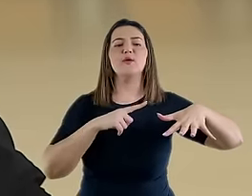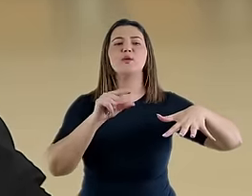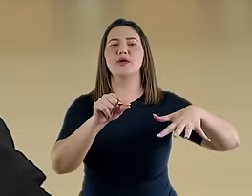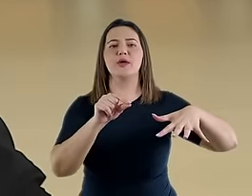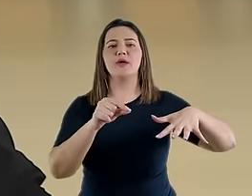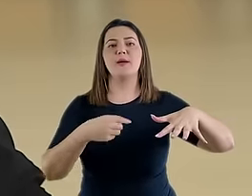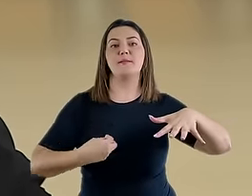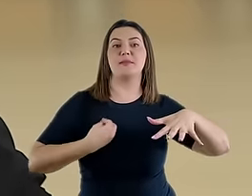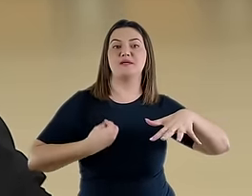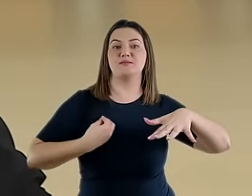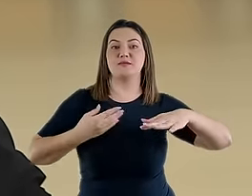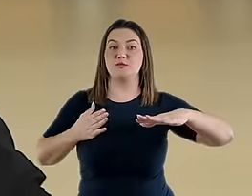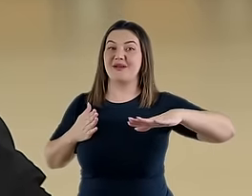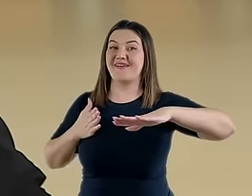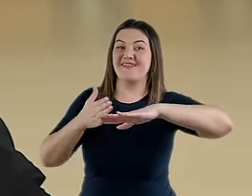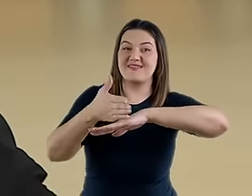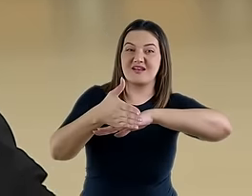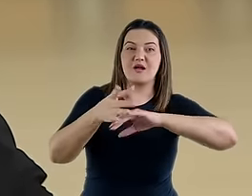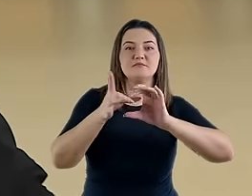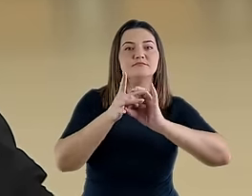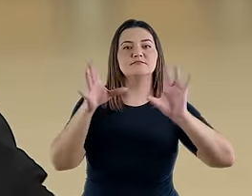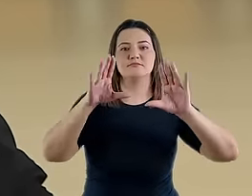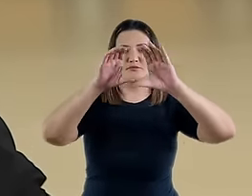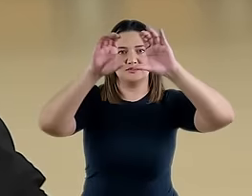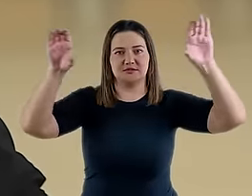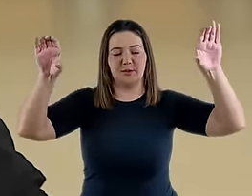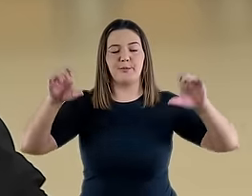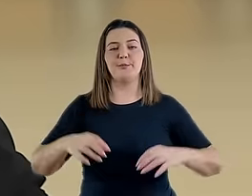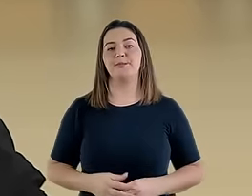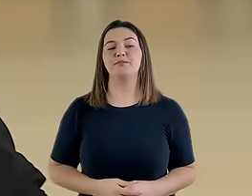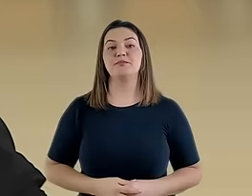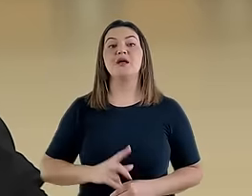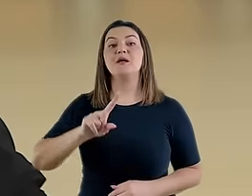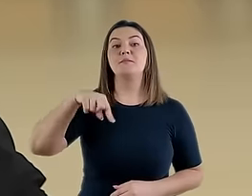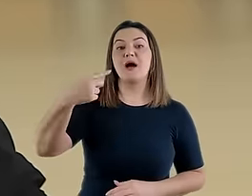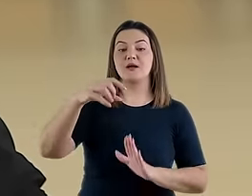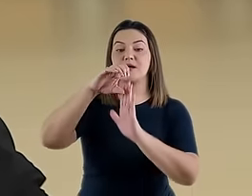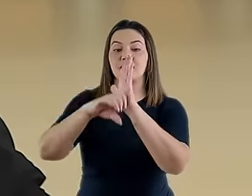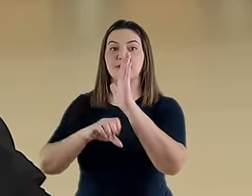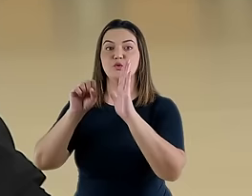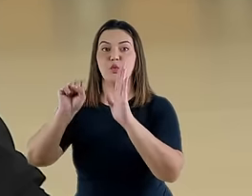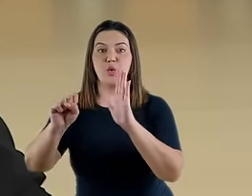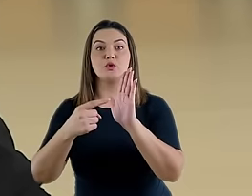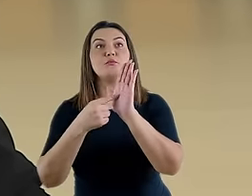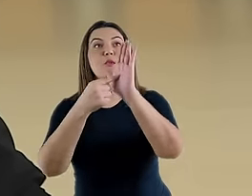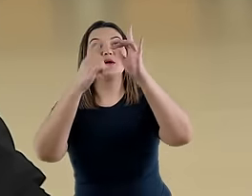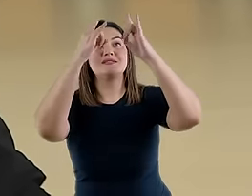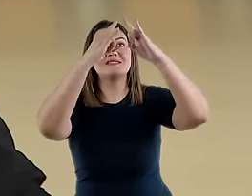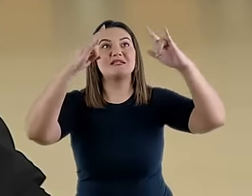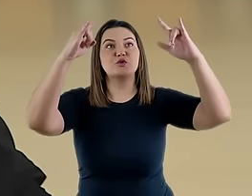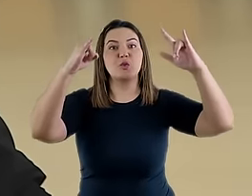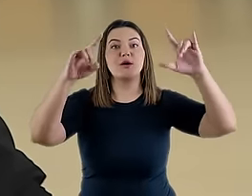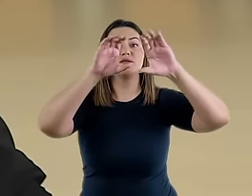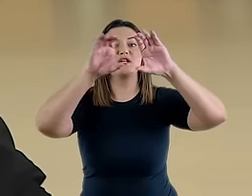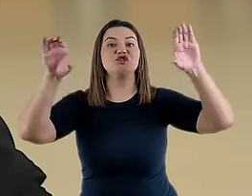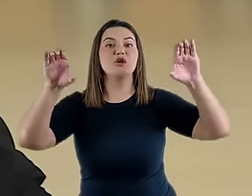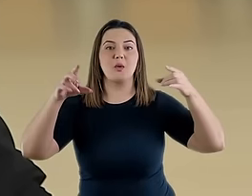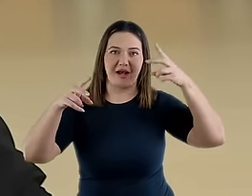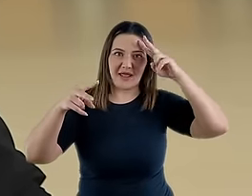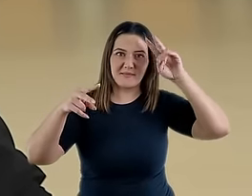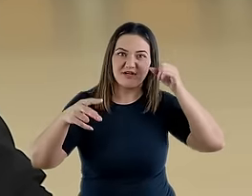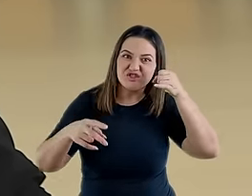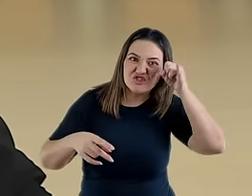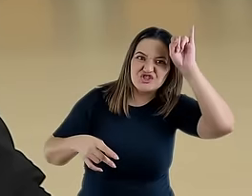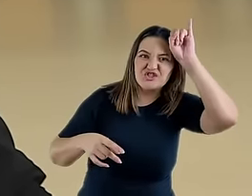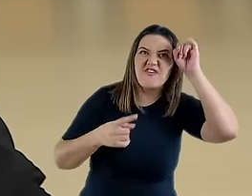a participação no reino de Deus. E em Daniel, capítulo 8, o santuário celestial foi apresentado como sendo atacado pelo